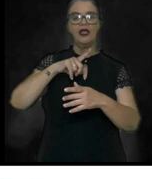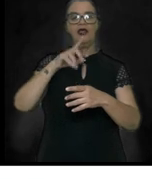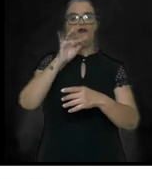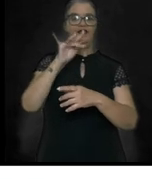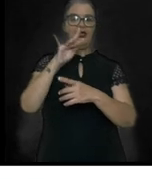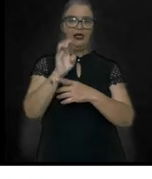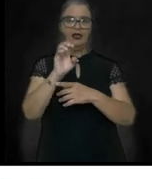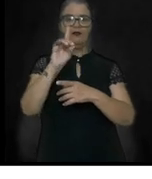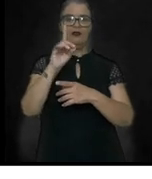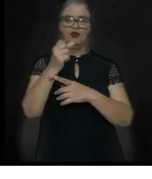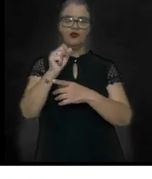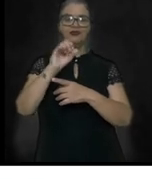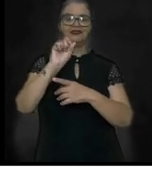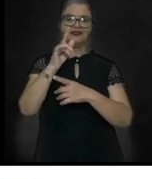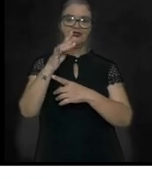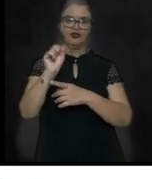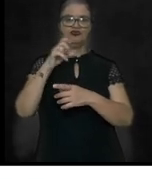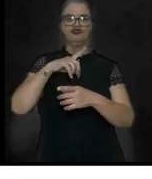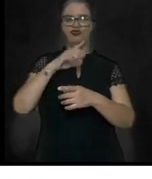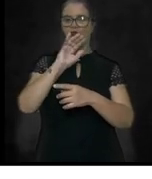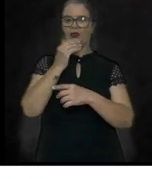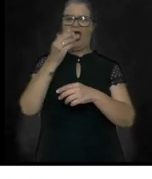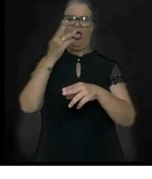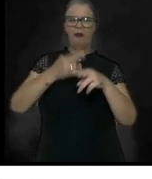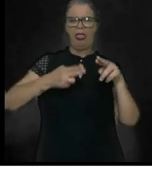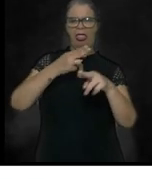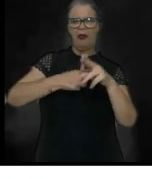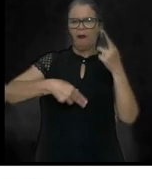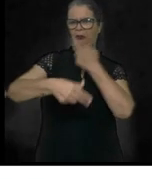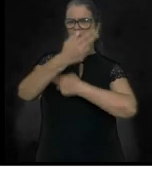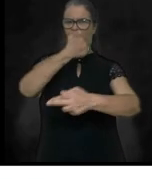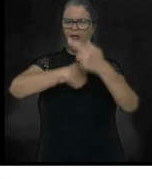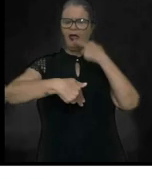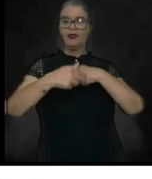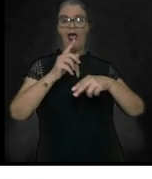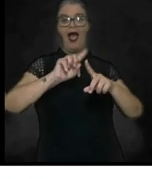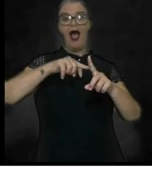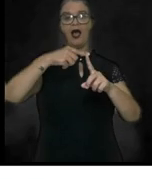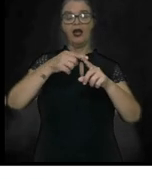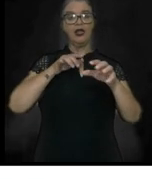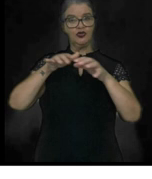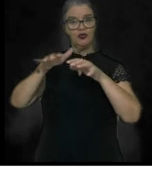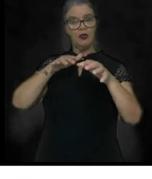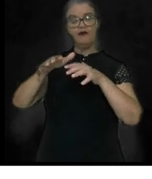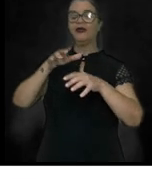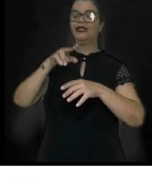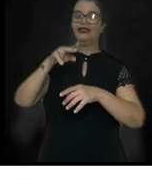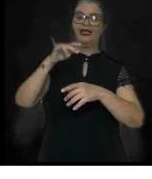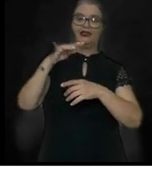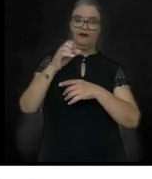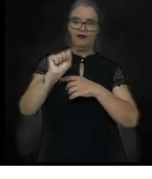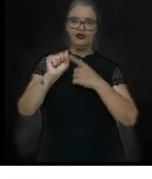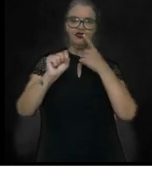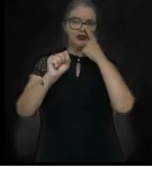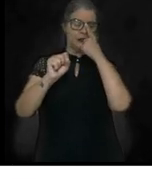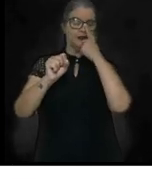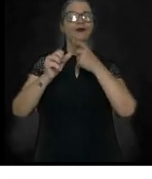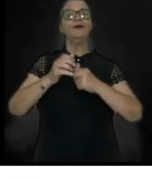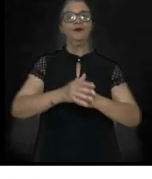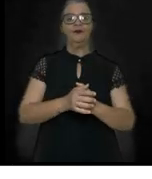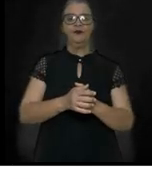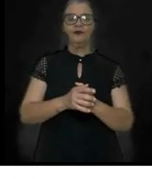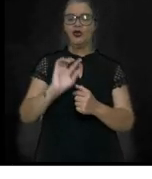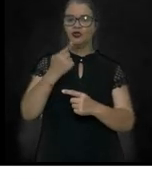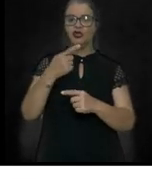escortejados. Bem, além dos movimentos nativistas, nós tivemos também